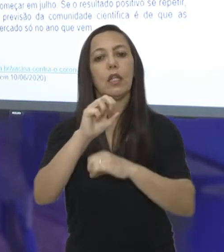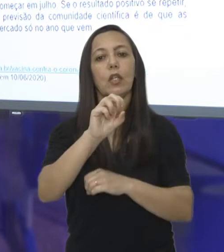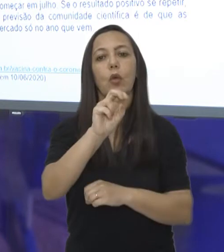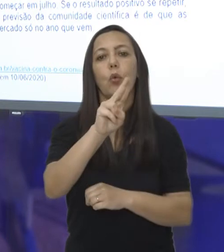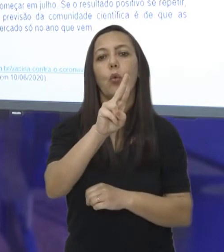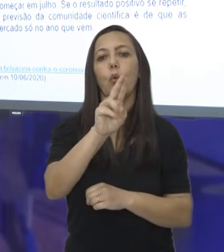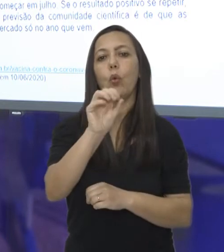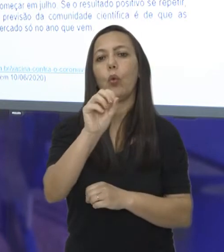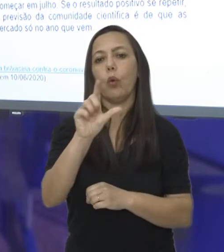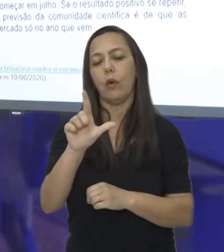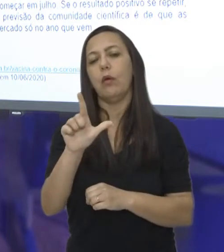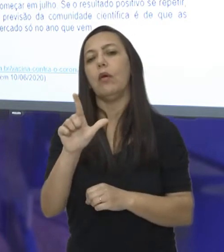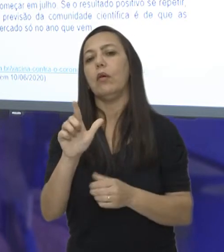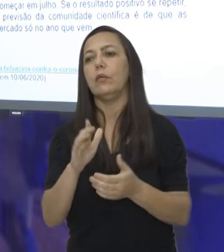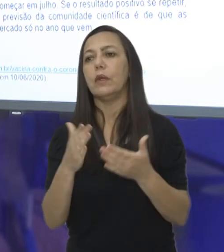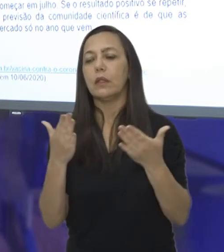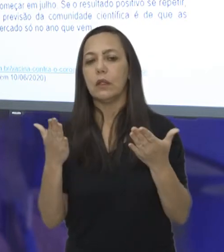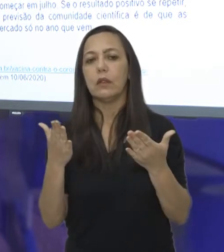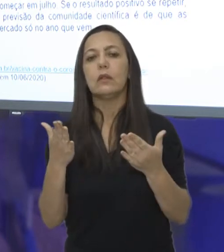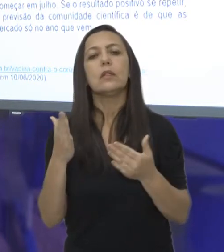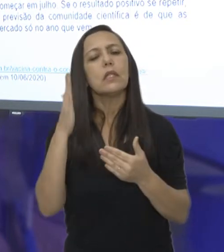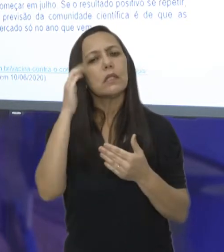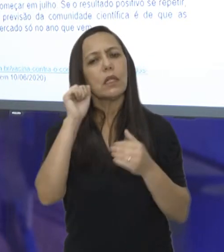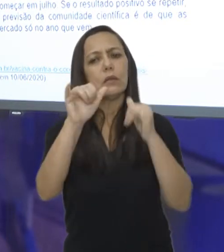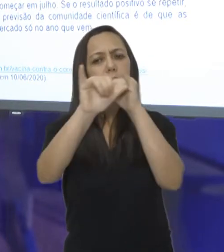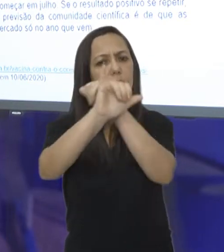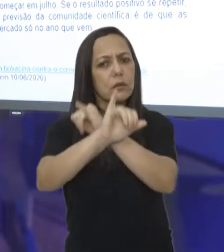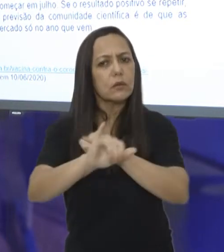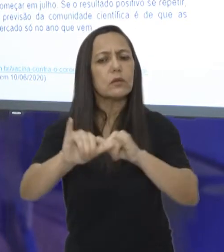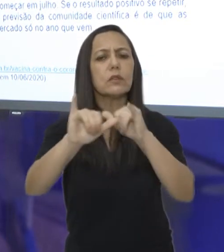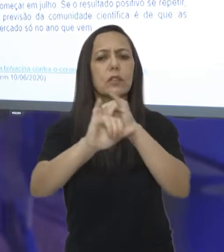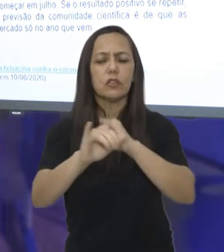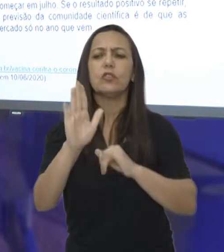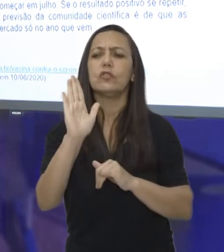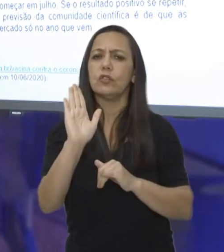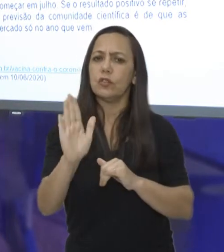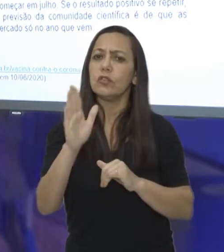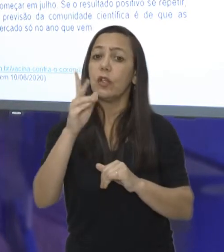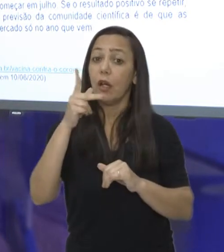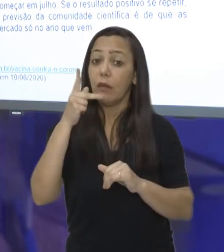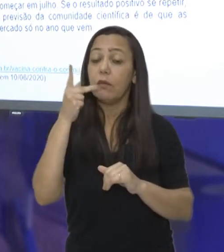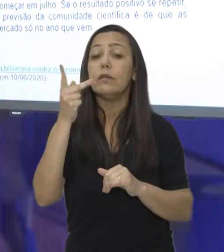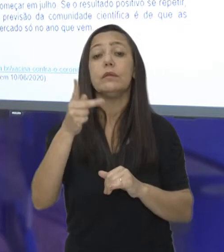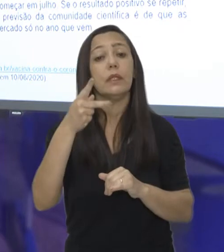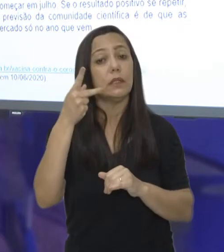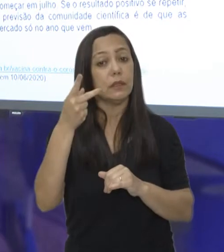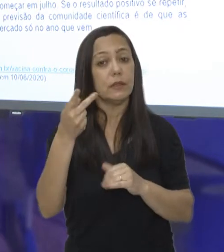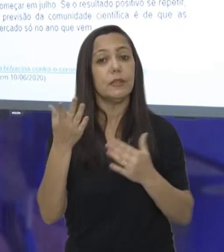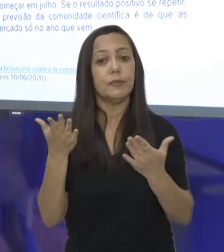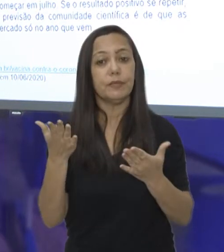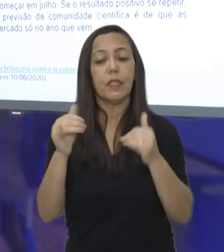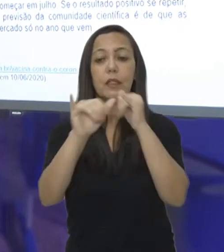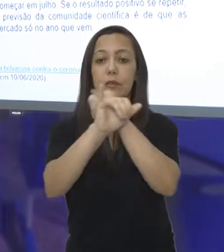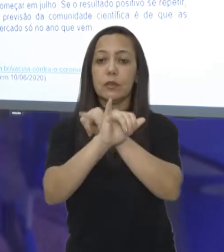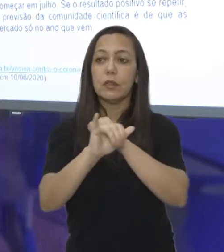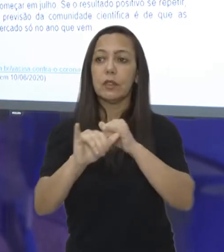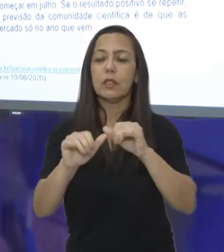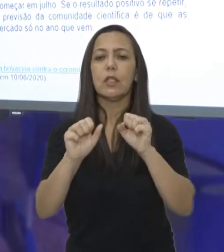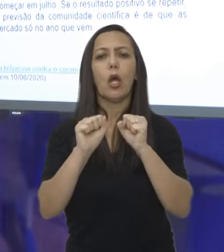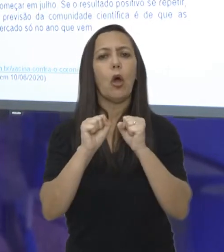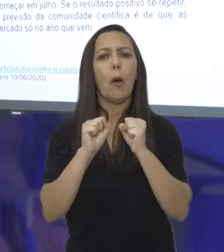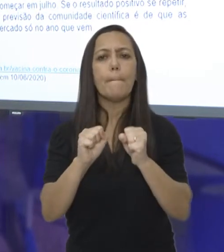manchete de jornal. Então, vocês sabem que notícia, como eu disse na primeira parte da nossa aula, ela pode ser